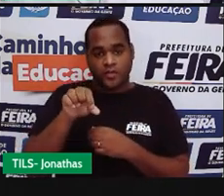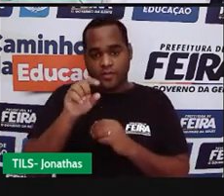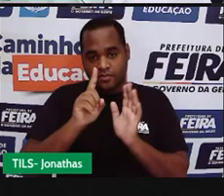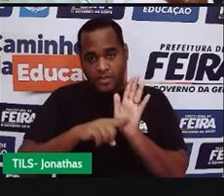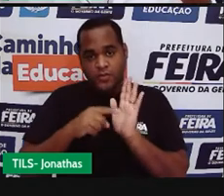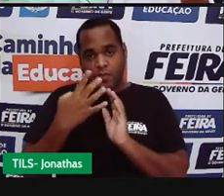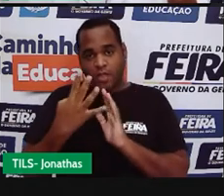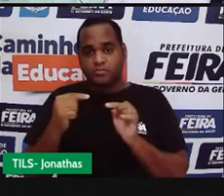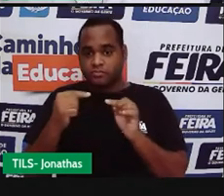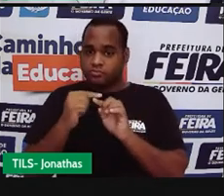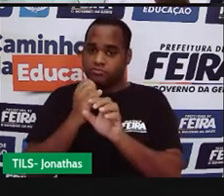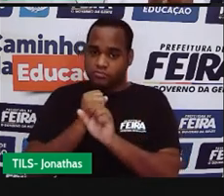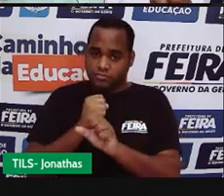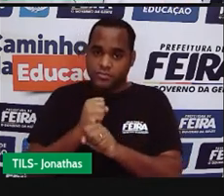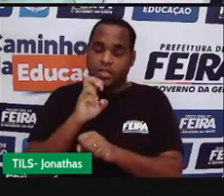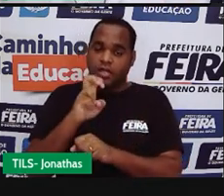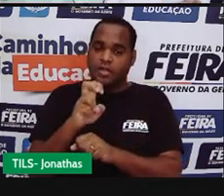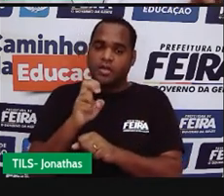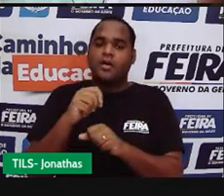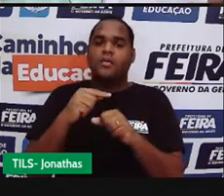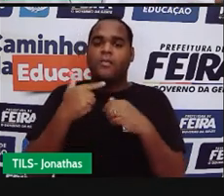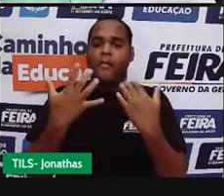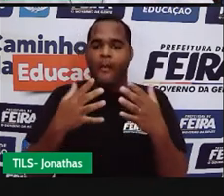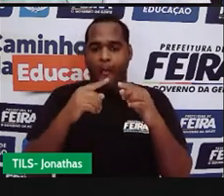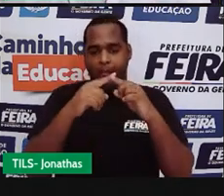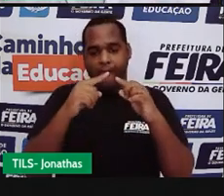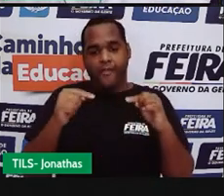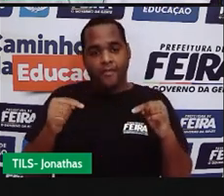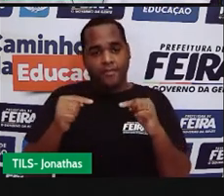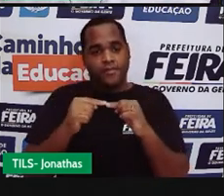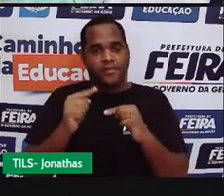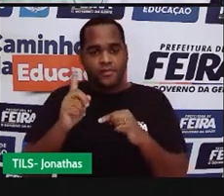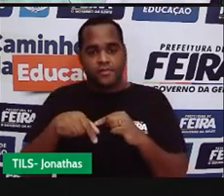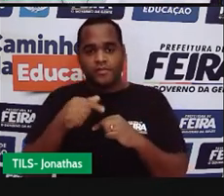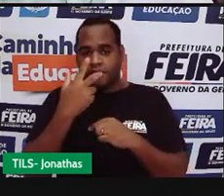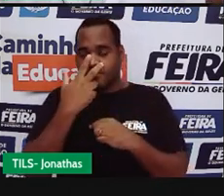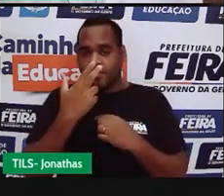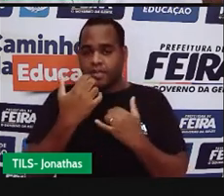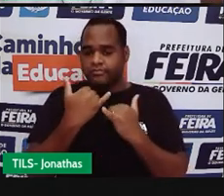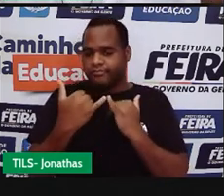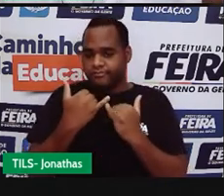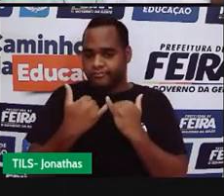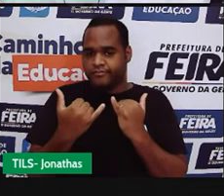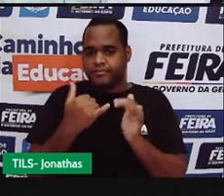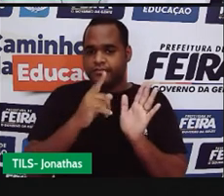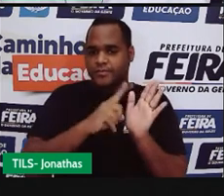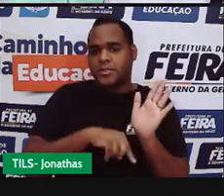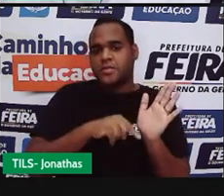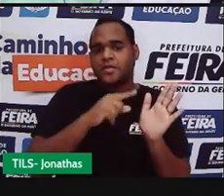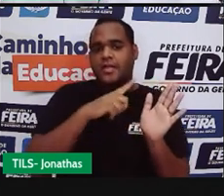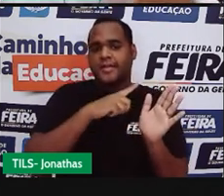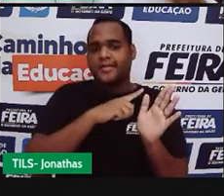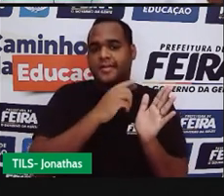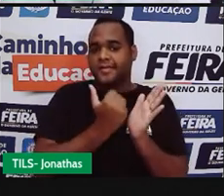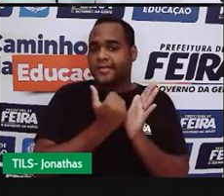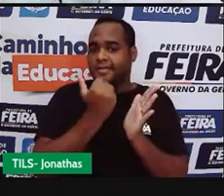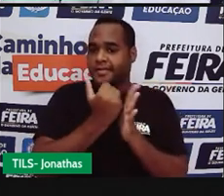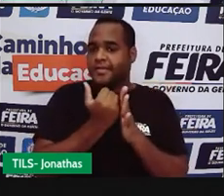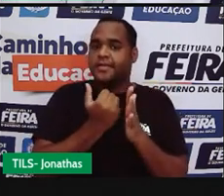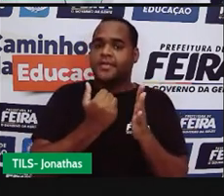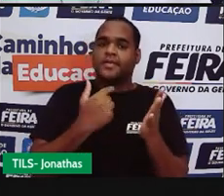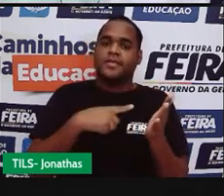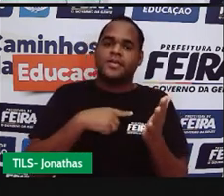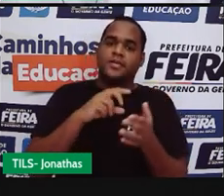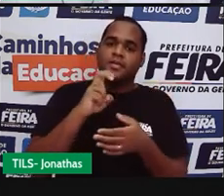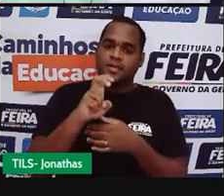ser triângulo, esse cinco teria que ser menor do que o lado que sobra. Só que quem está sobrando é o cinco. Cinco não é